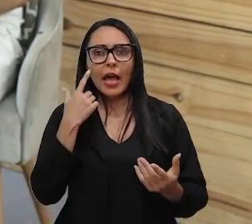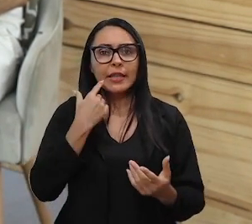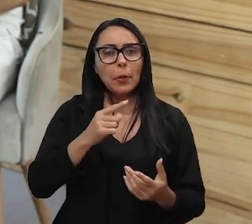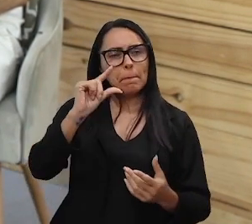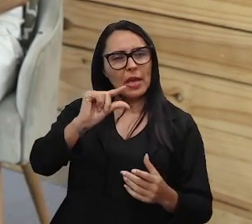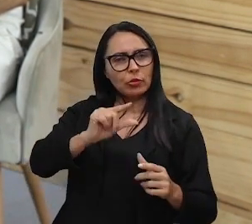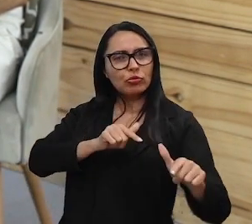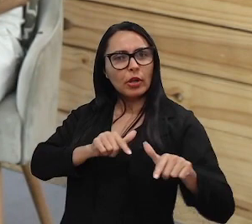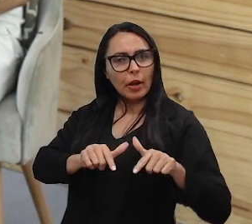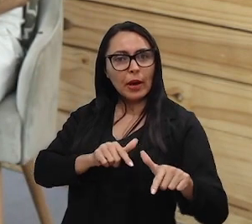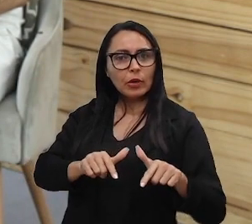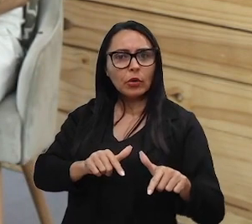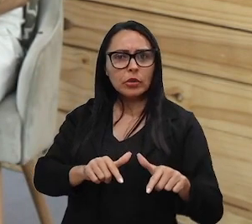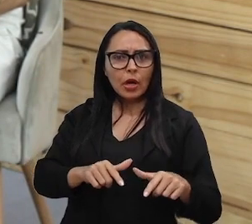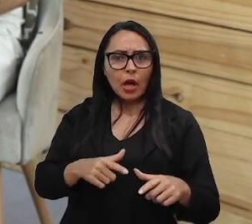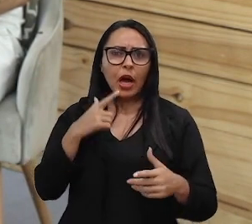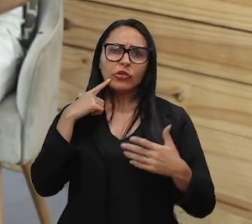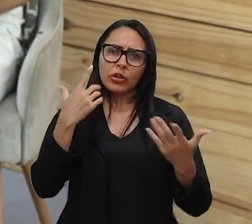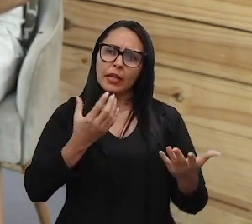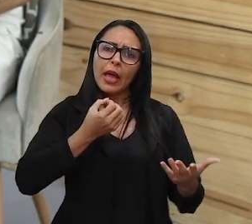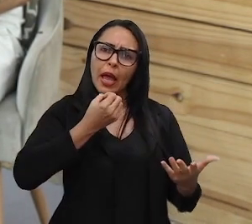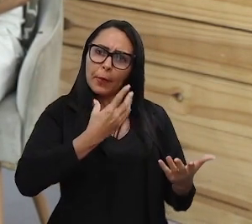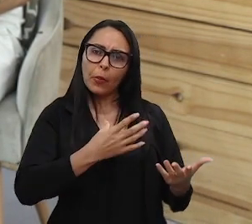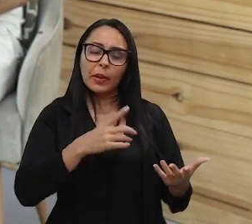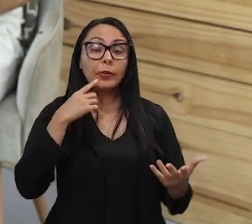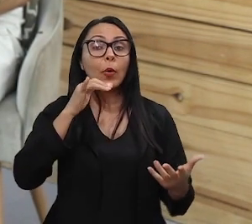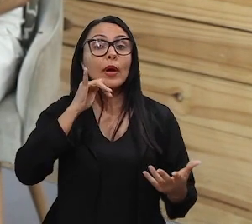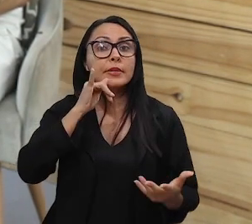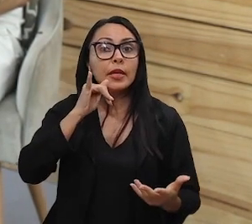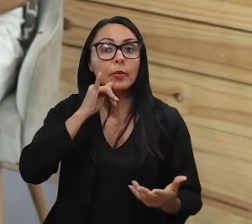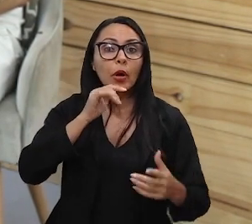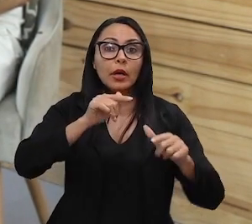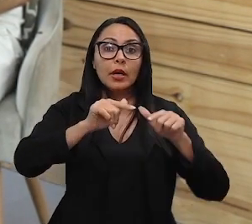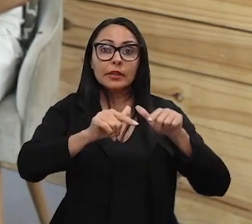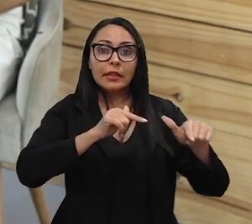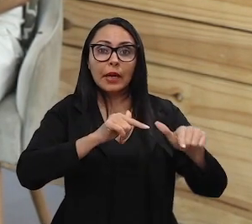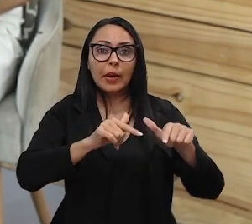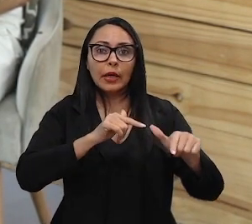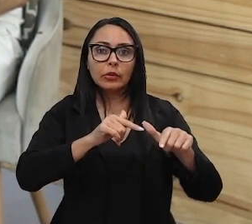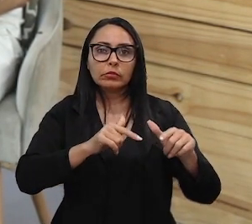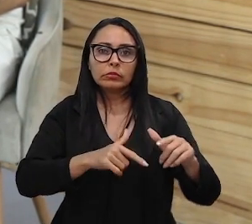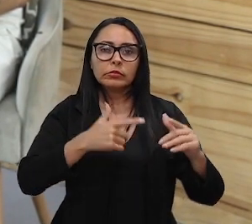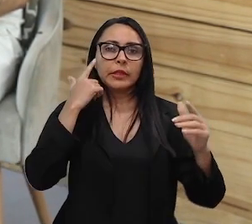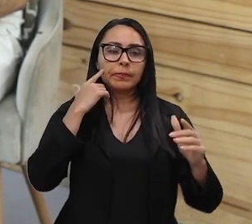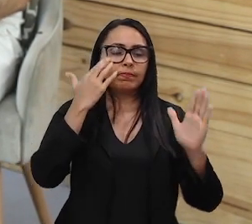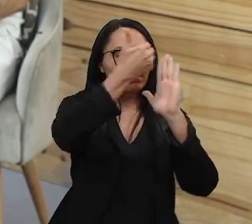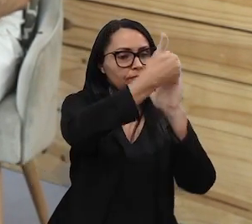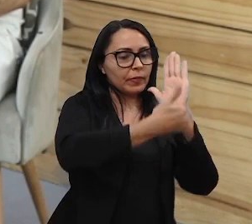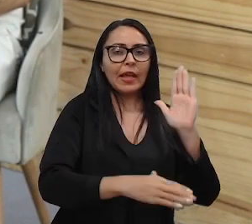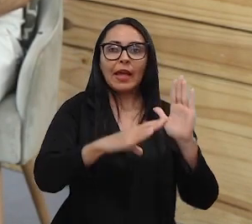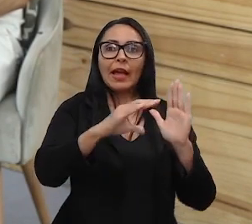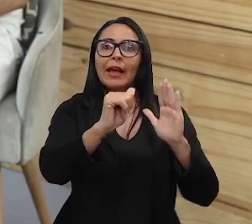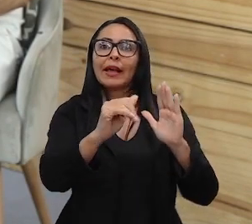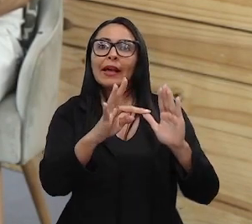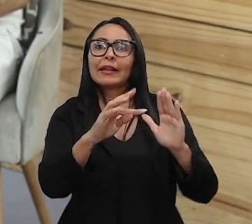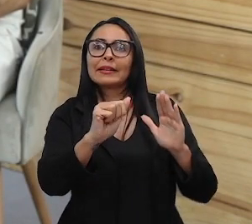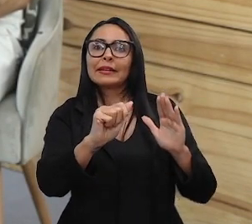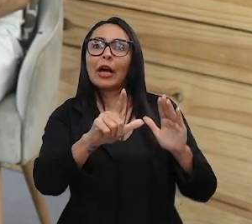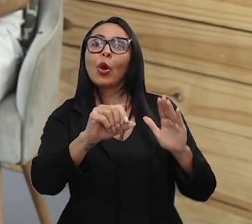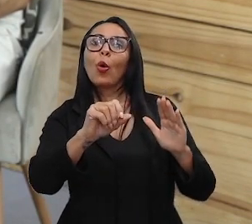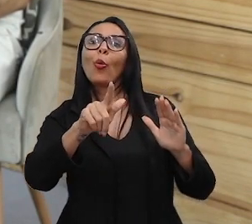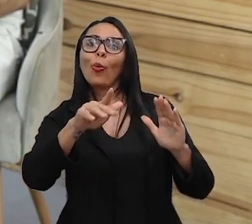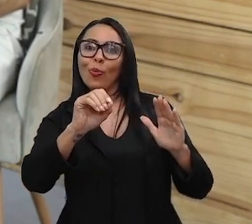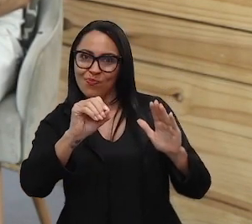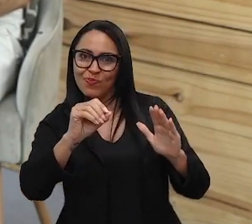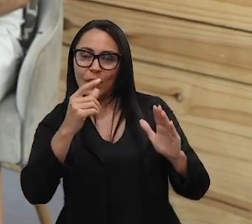trabalhoso, a gente vai se beneficiar. Um exemplo são os trabalhos de catalogação. A gente pode utilizar ferramentas, né? Os